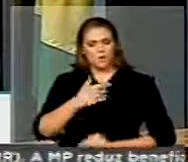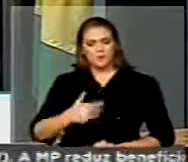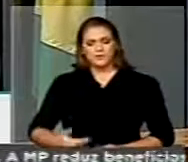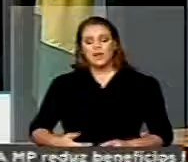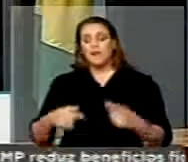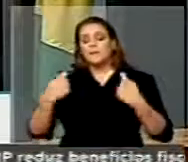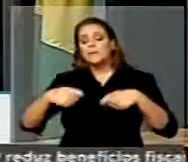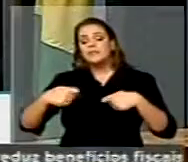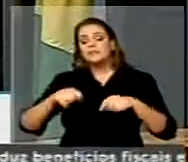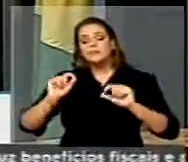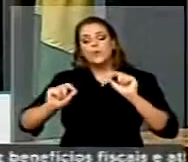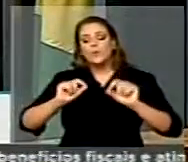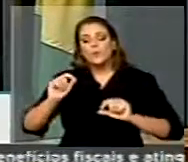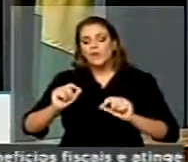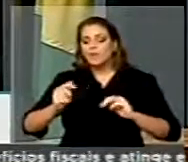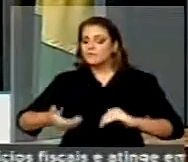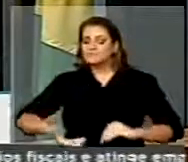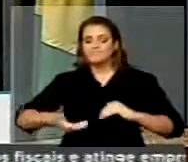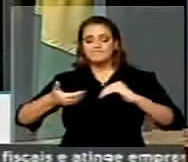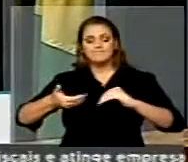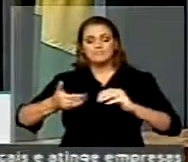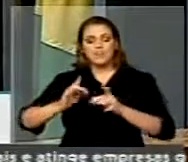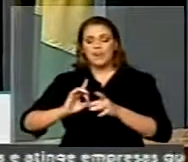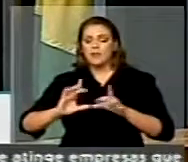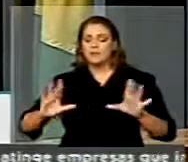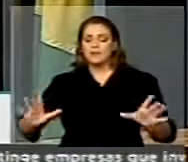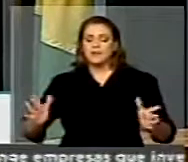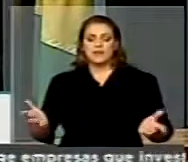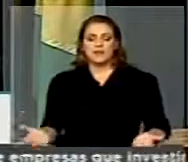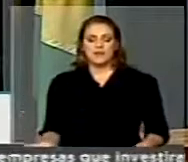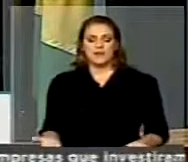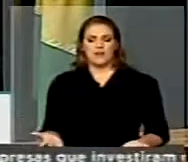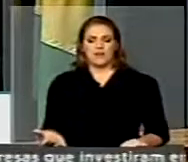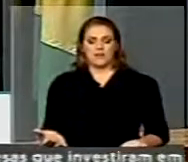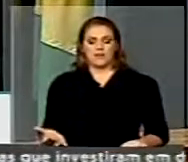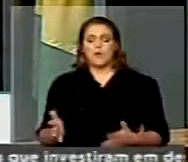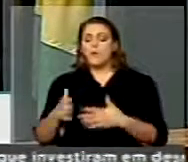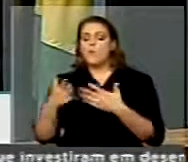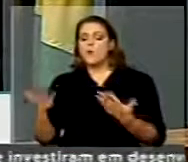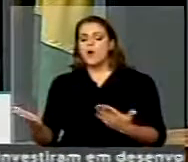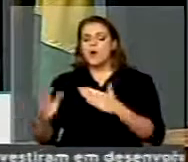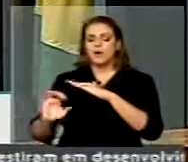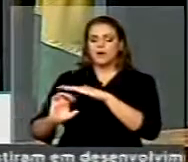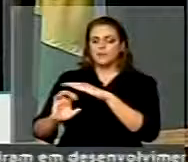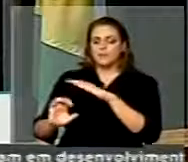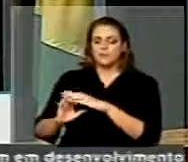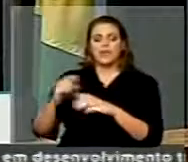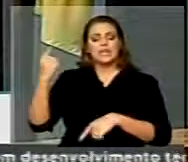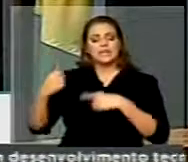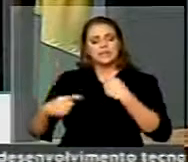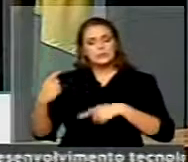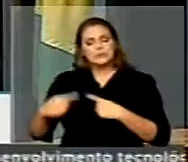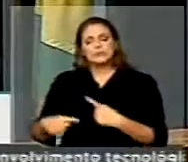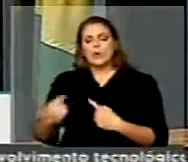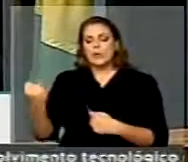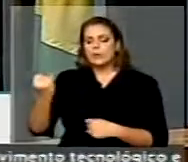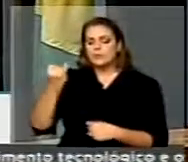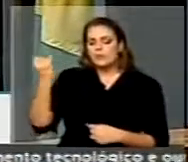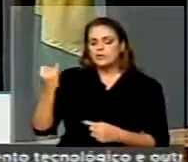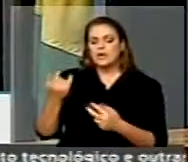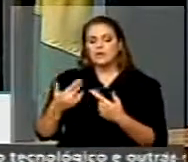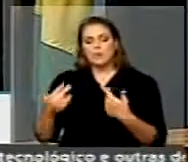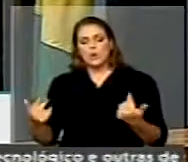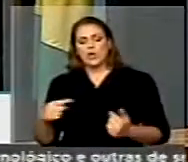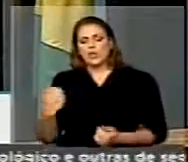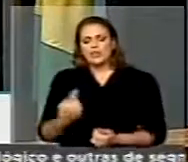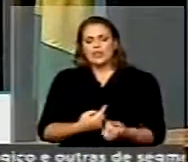pelo crivo do Congresso Nacional. E, naturalmente, que isso gera uma discussão e uma possibilidade de se